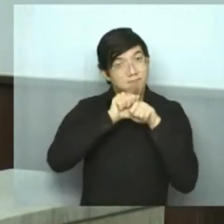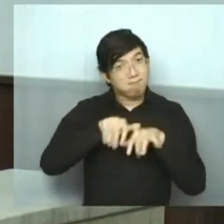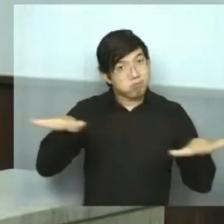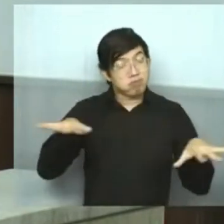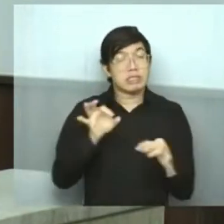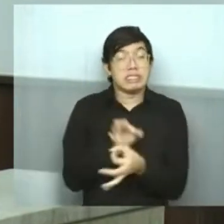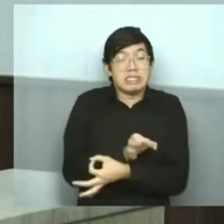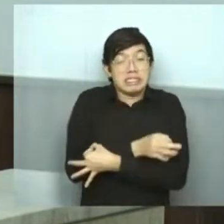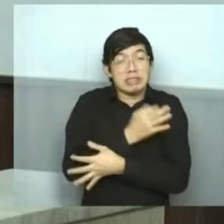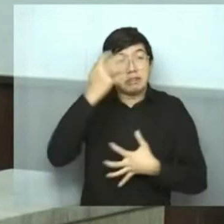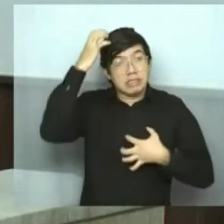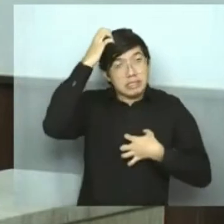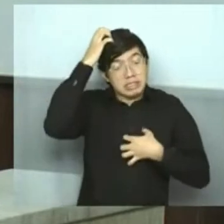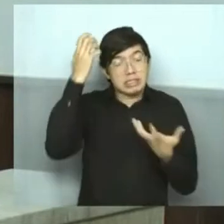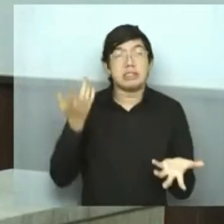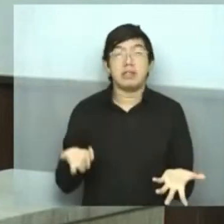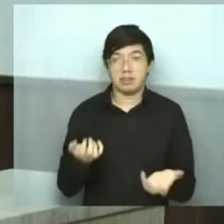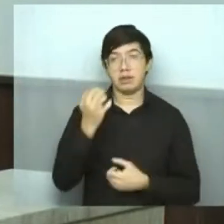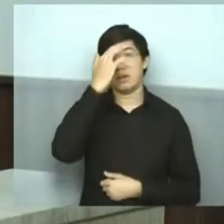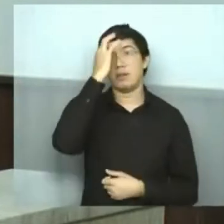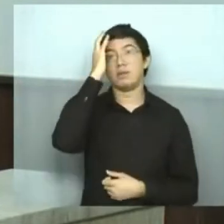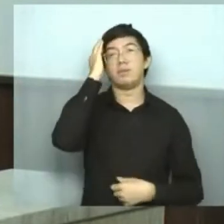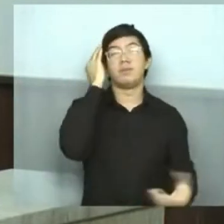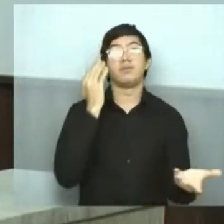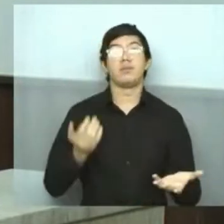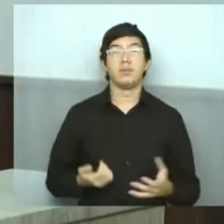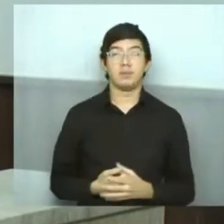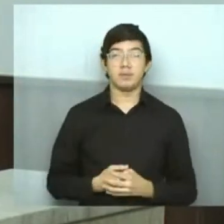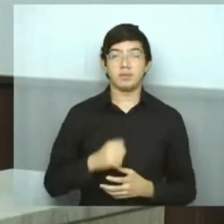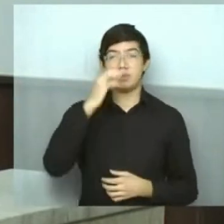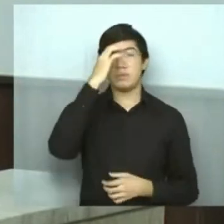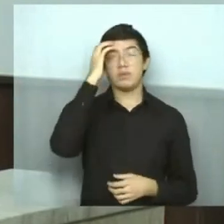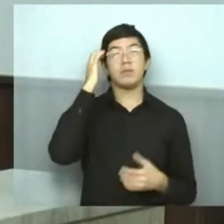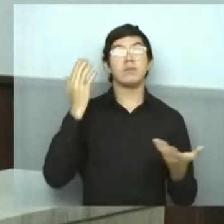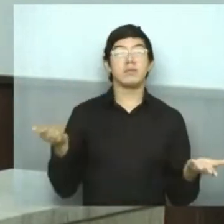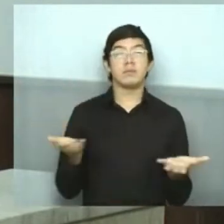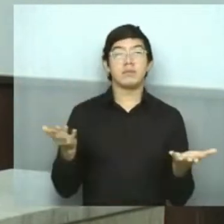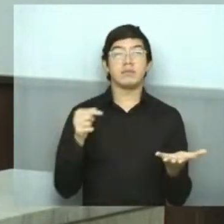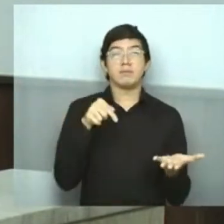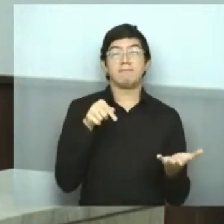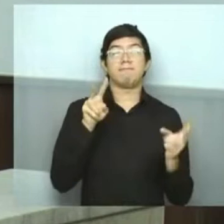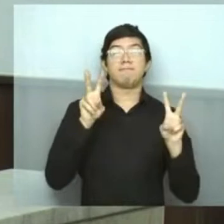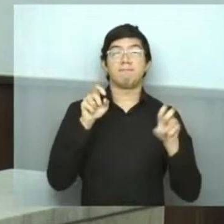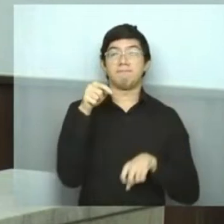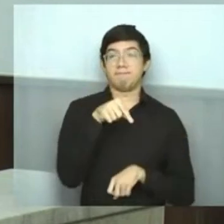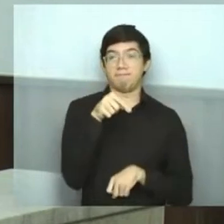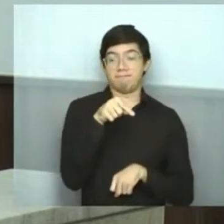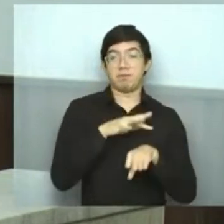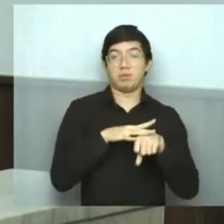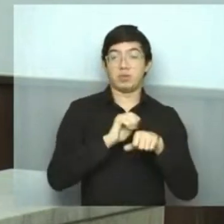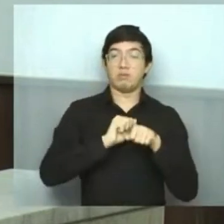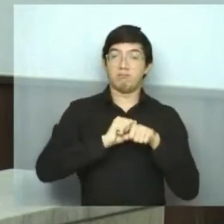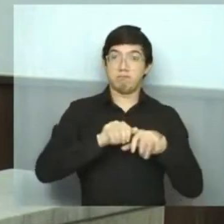acometendo a nossa população. Outra informação muito pertinente nesse momento sobre esse surto de moquepox é